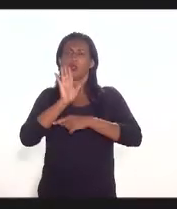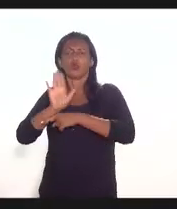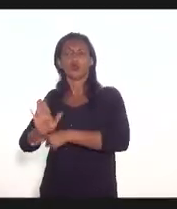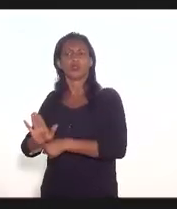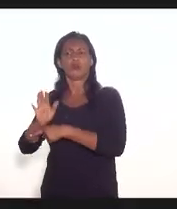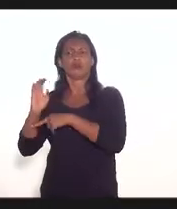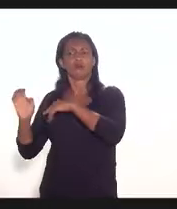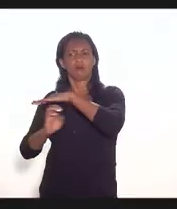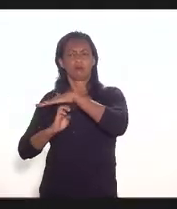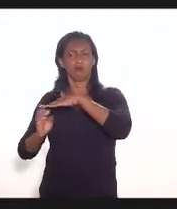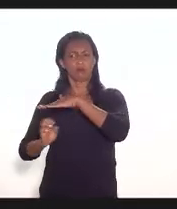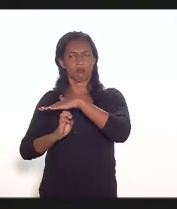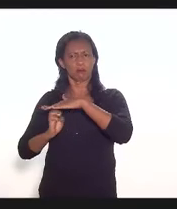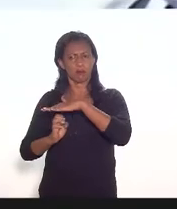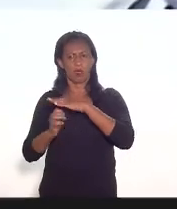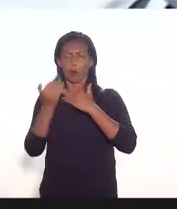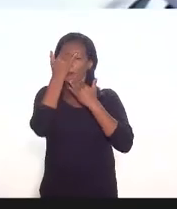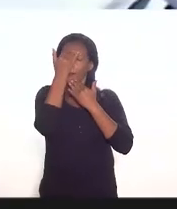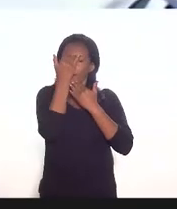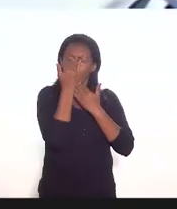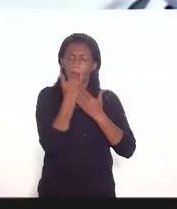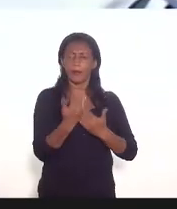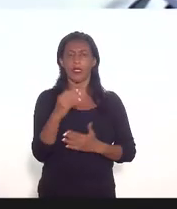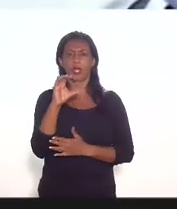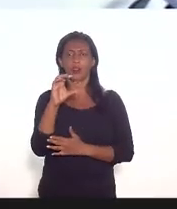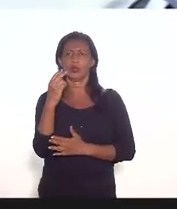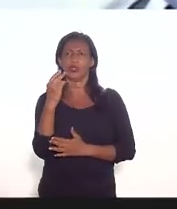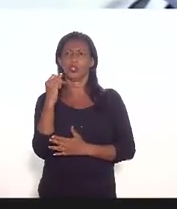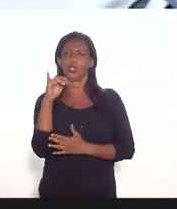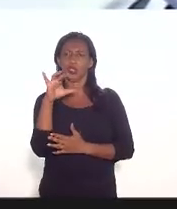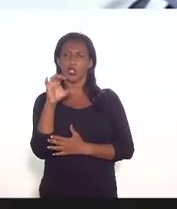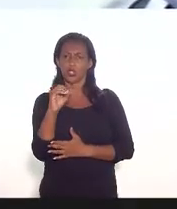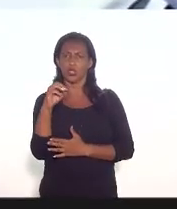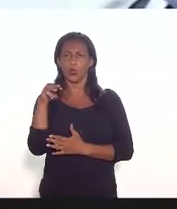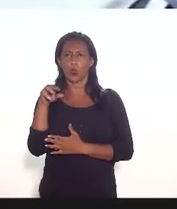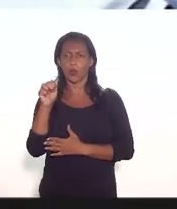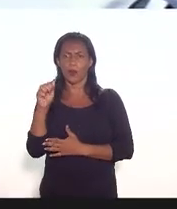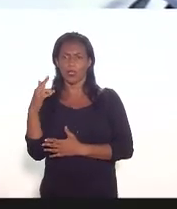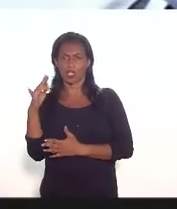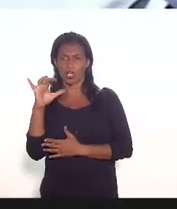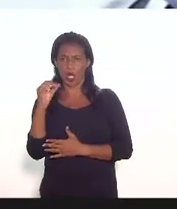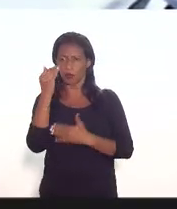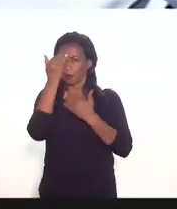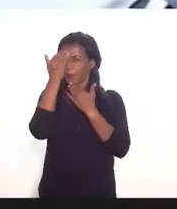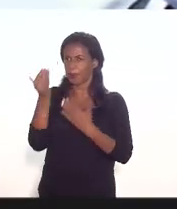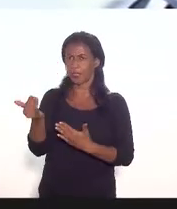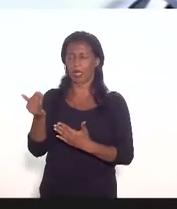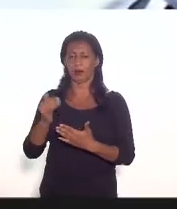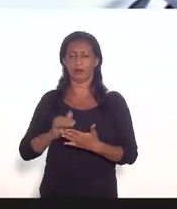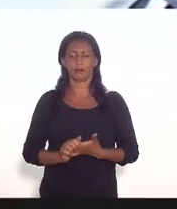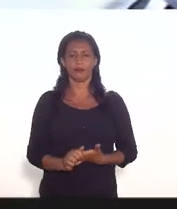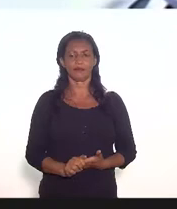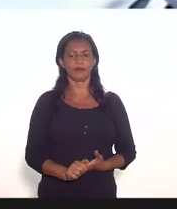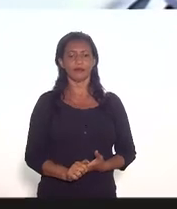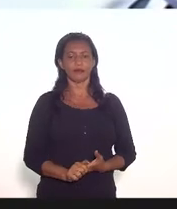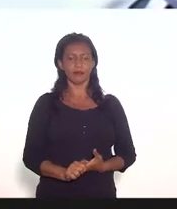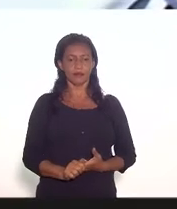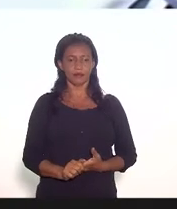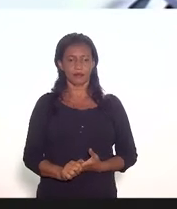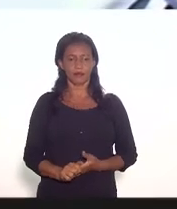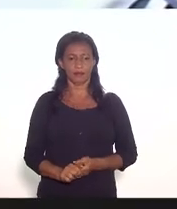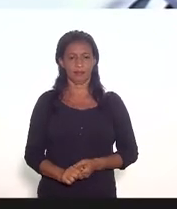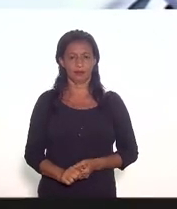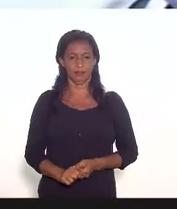muito obrigado senhor Obrigado deputado Chico Machado deputado Felipe Peixoto com as minhas escusas devolvo a palavra ao ex